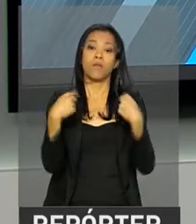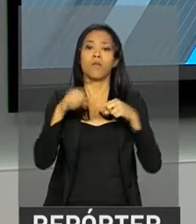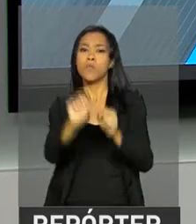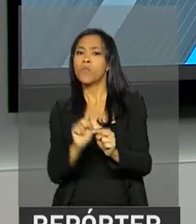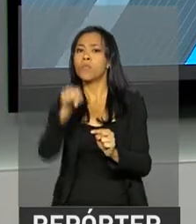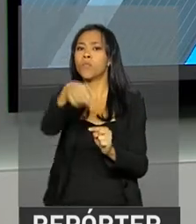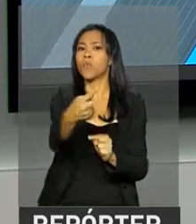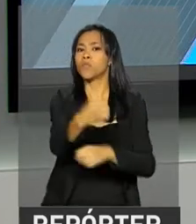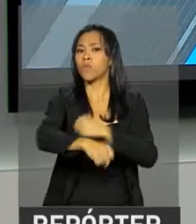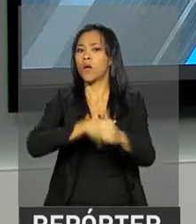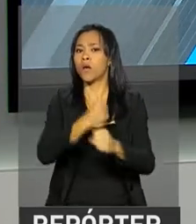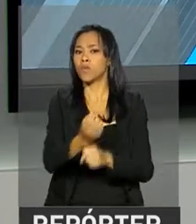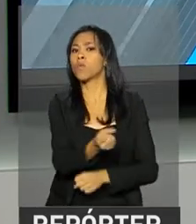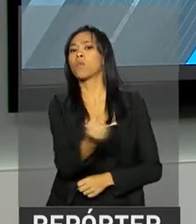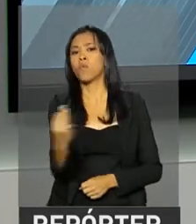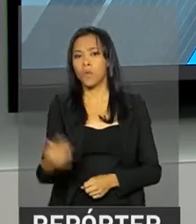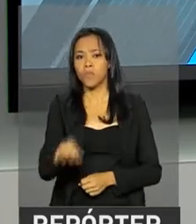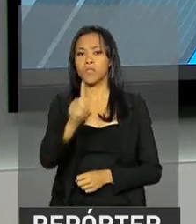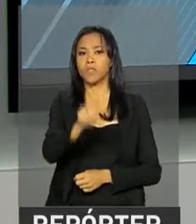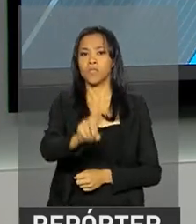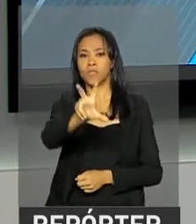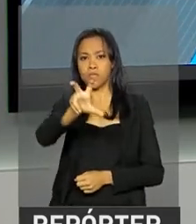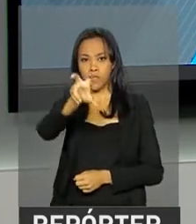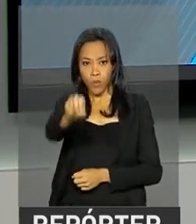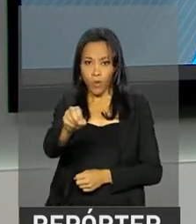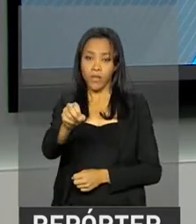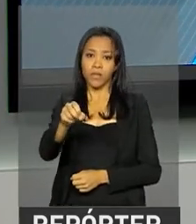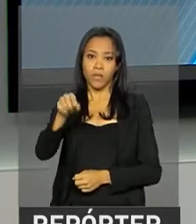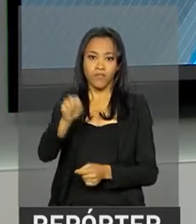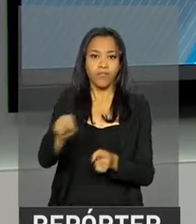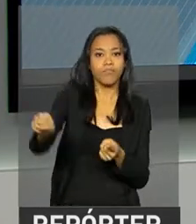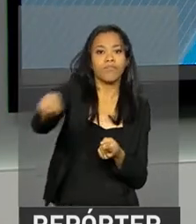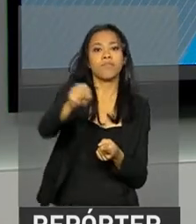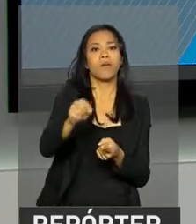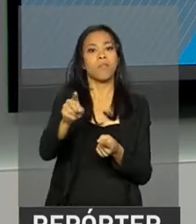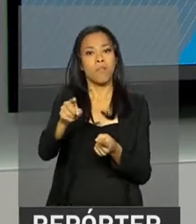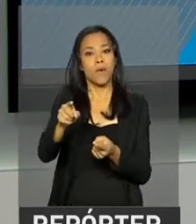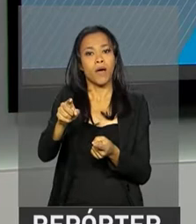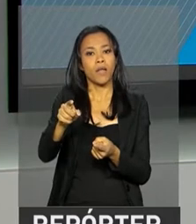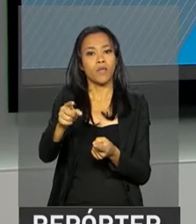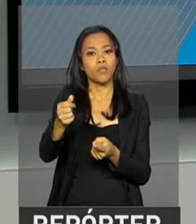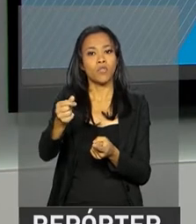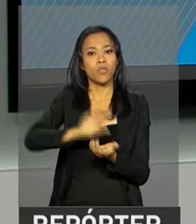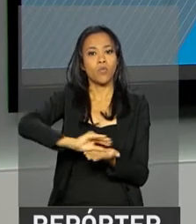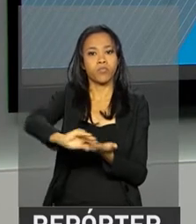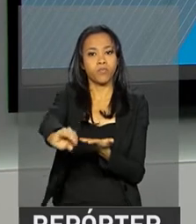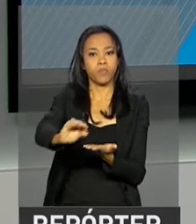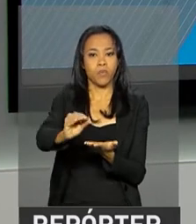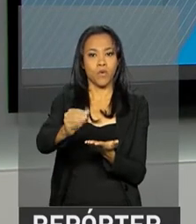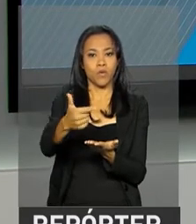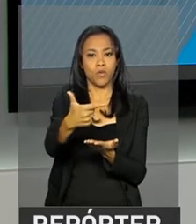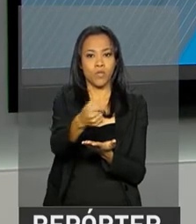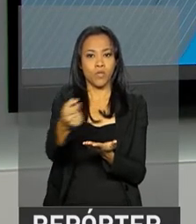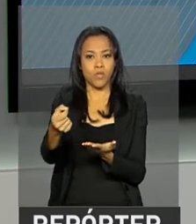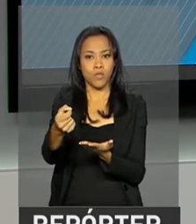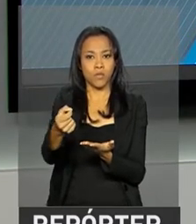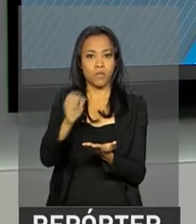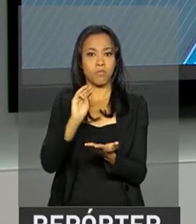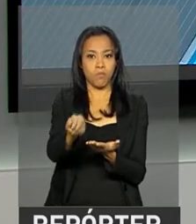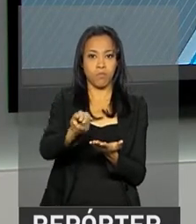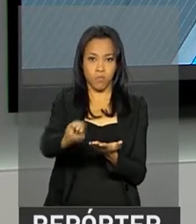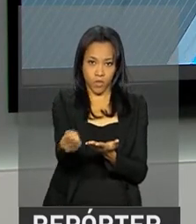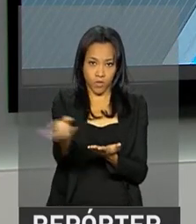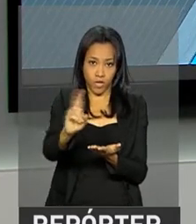cerca de 150 atividades com investimentos de 200 milhões de reais e o retorno estimado é de 6